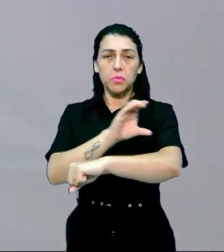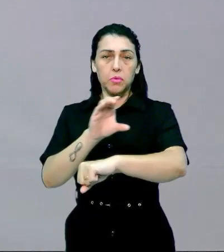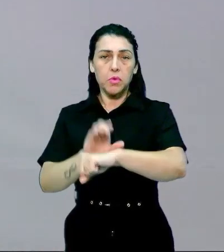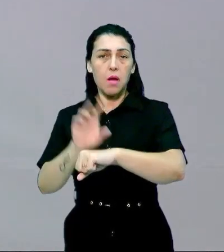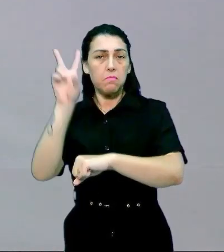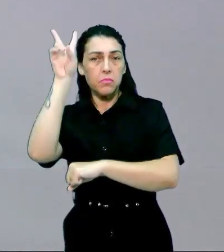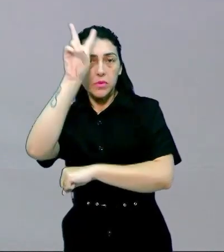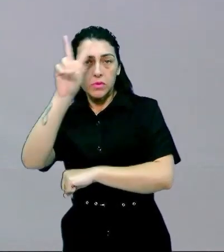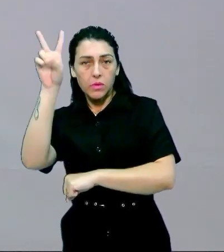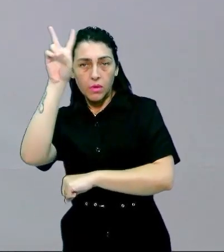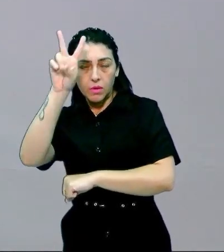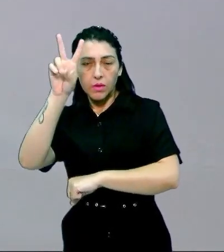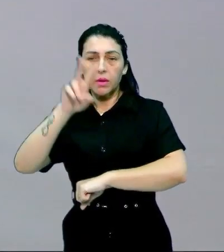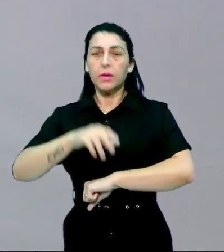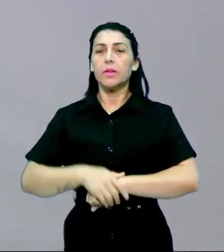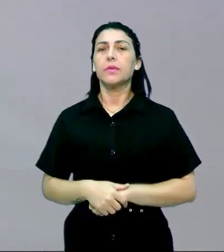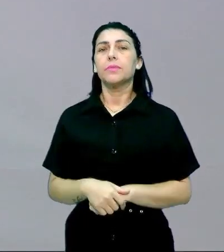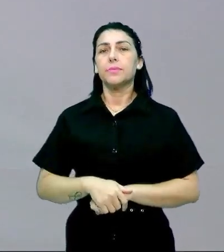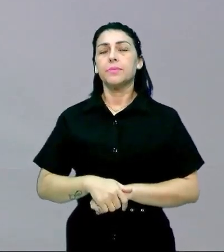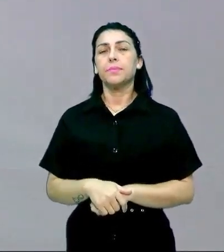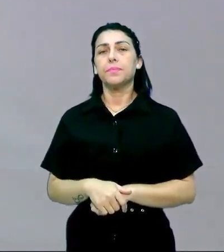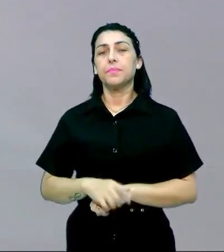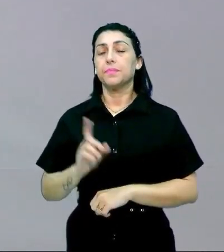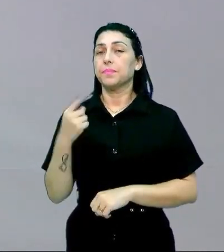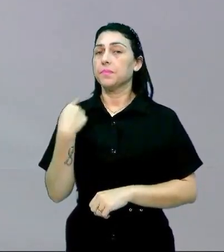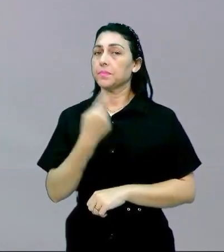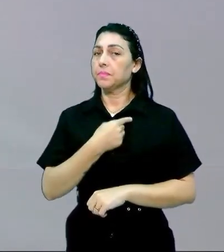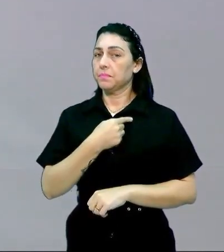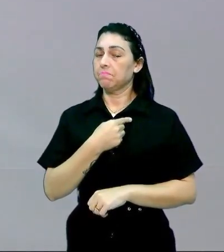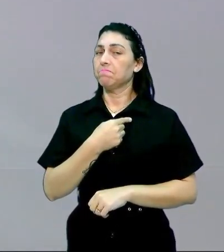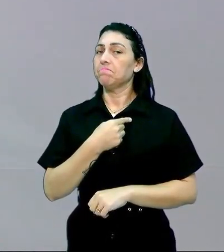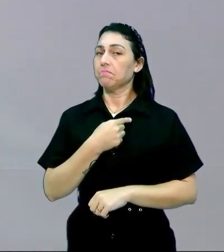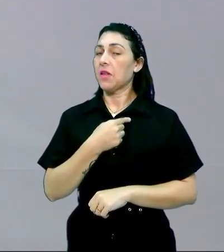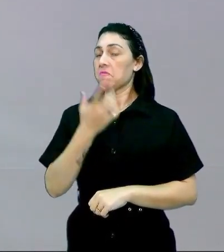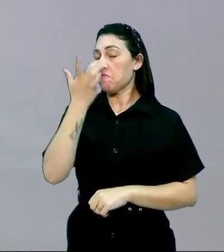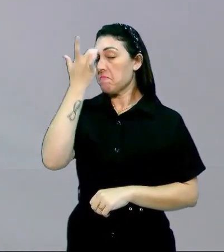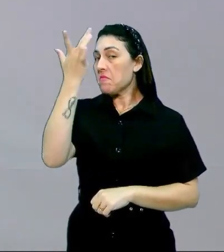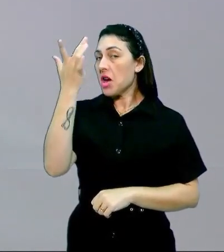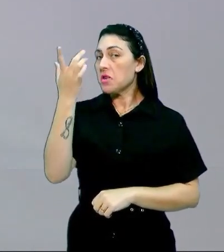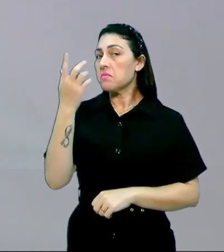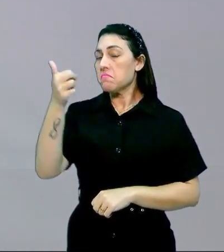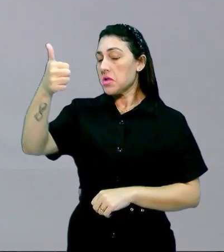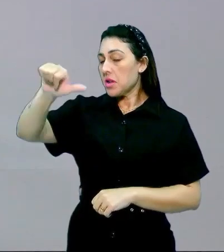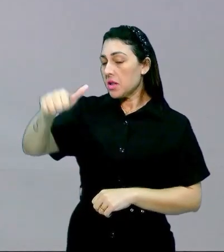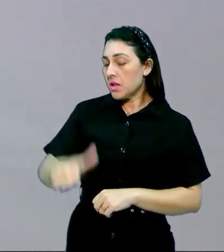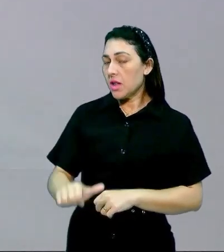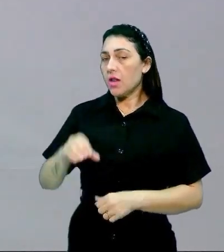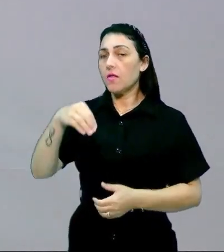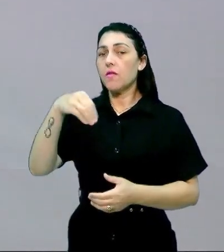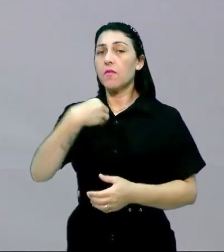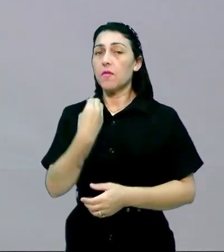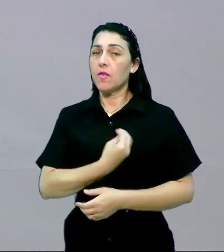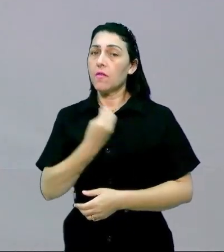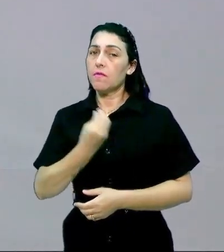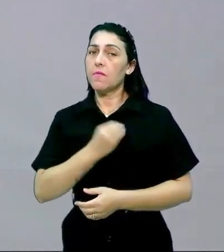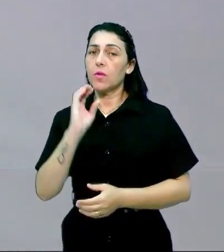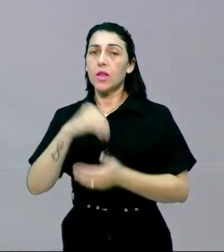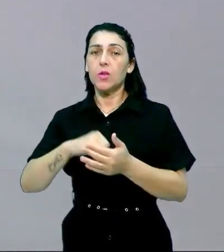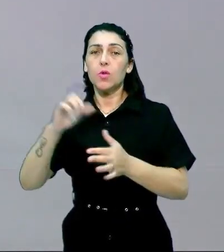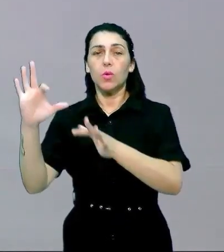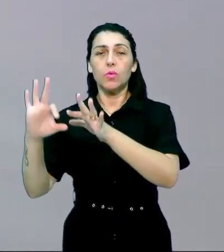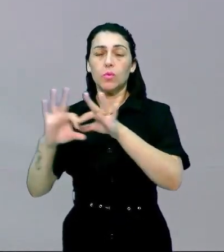e histórica né e para a gente analisar e julgar é mais fácil porque a gente viveu dentro de um outro contexto